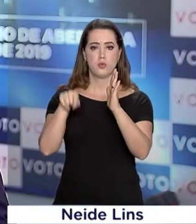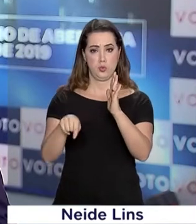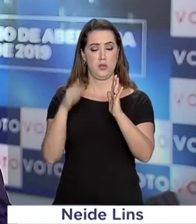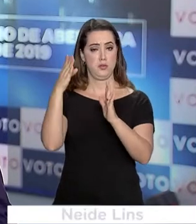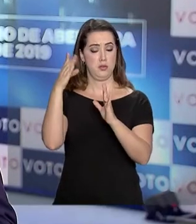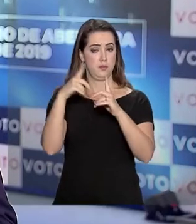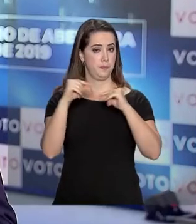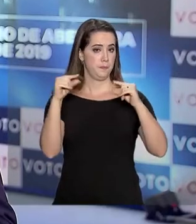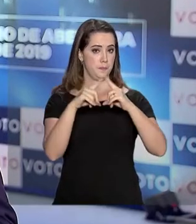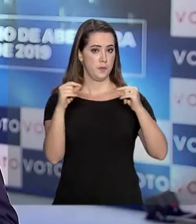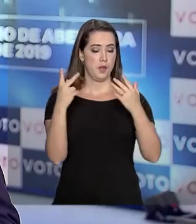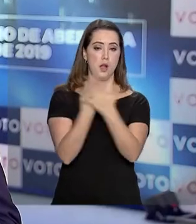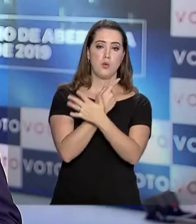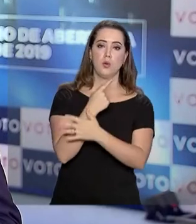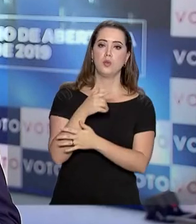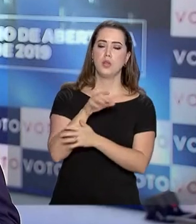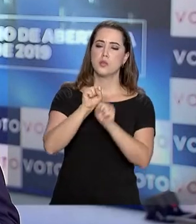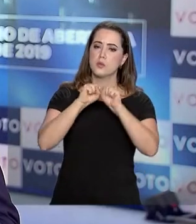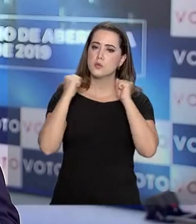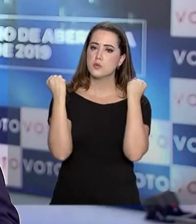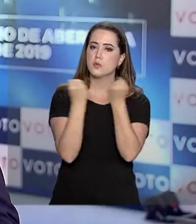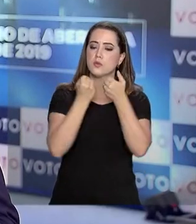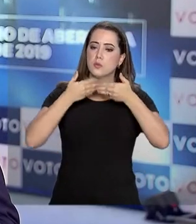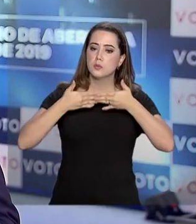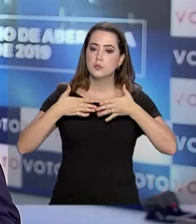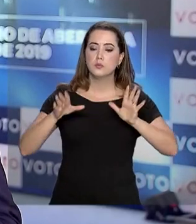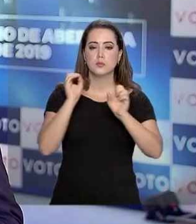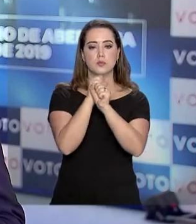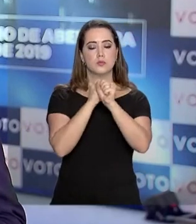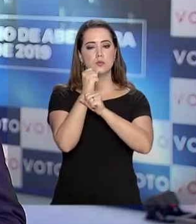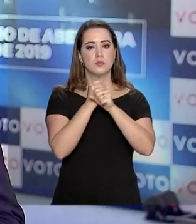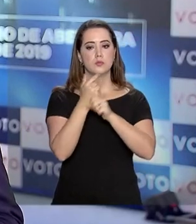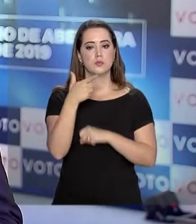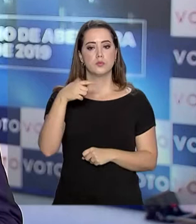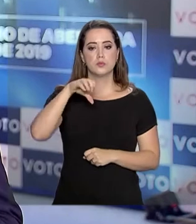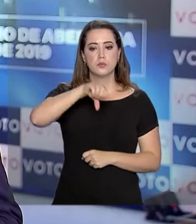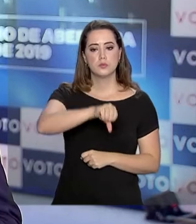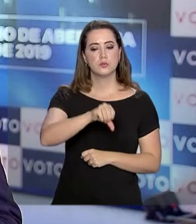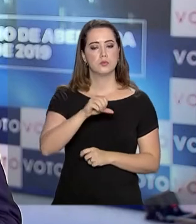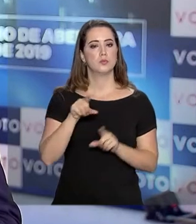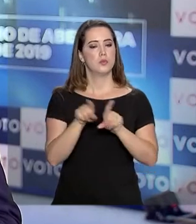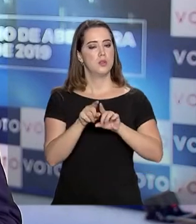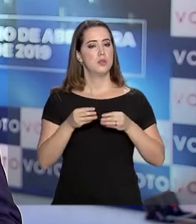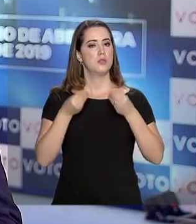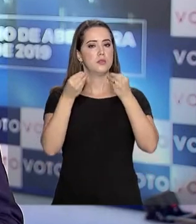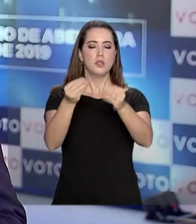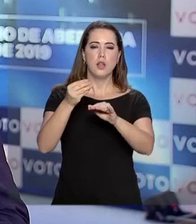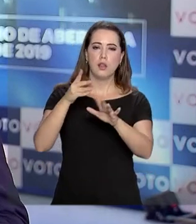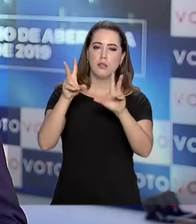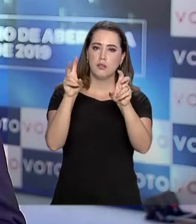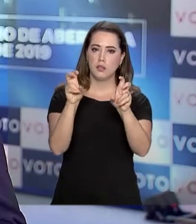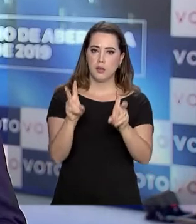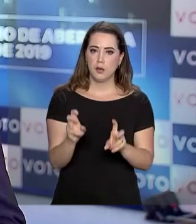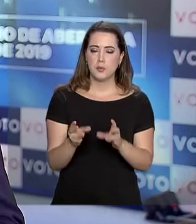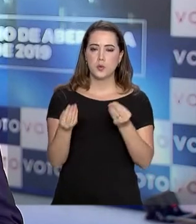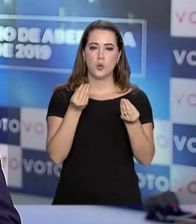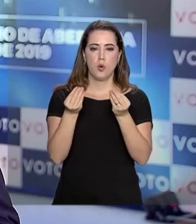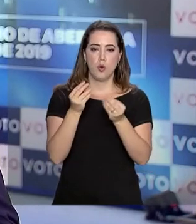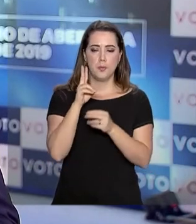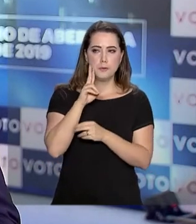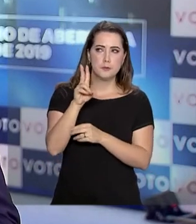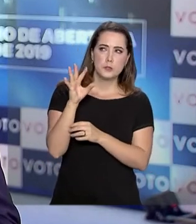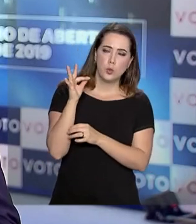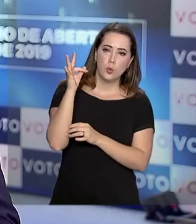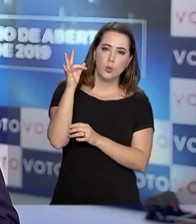Brasília, onde acontece o seminário de abertura do ano de 2019 e traz temas como as perspectivas